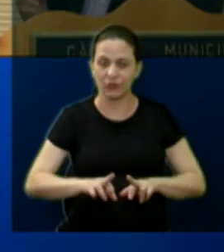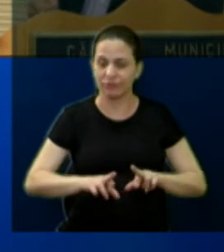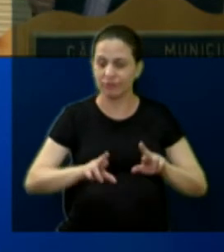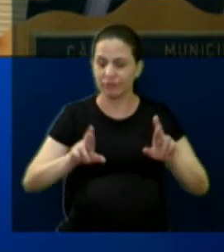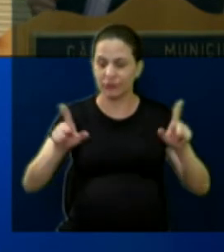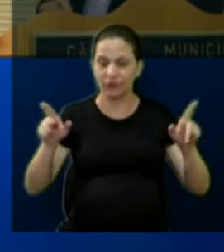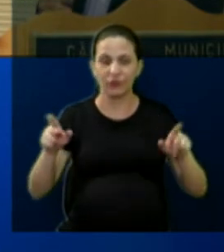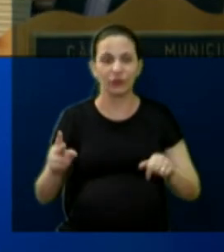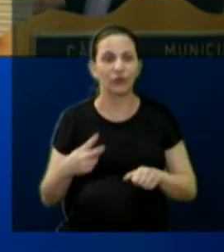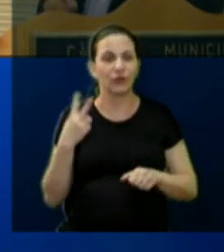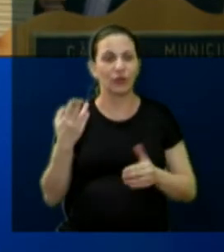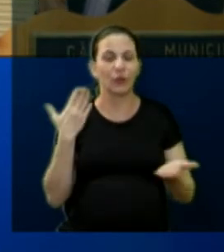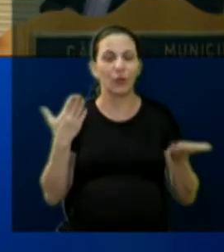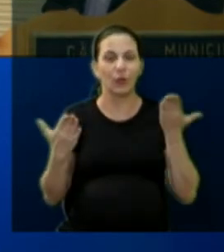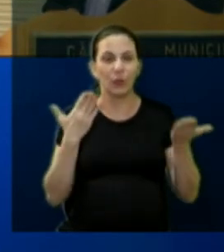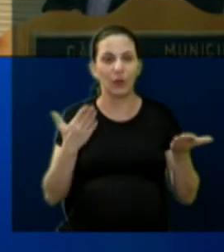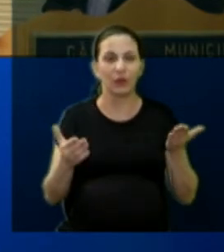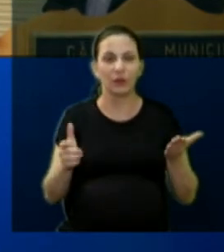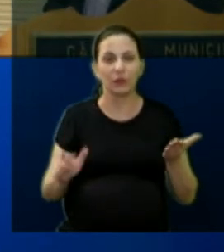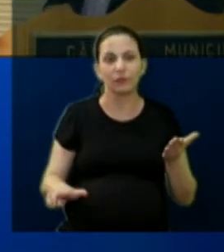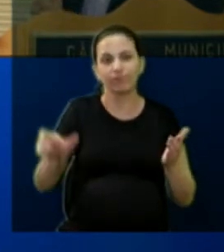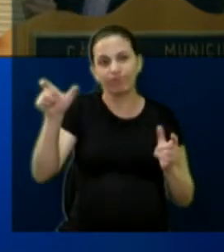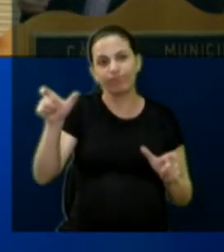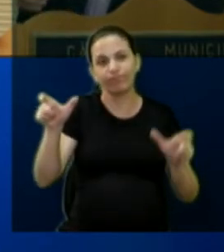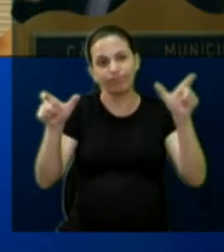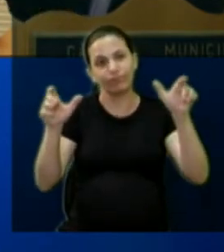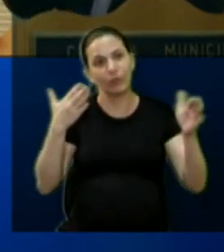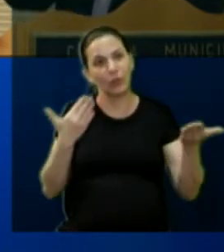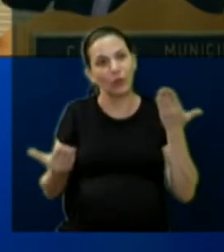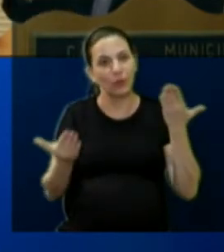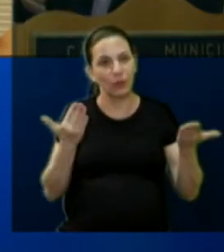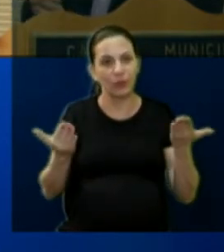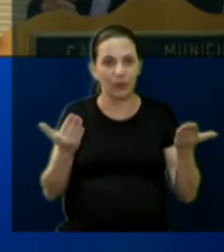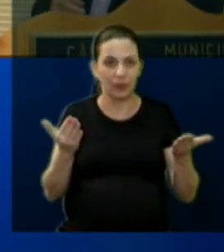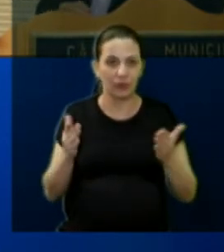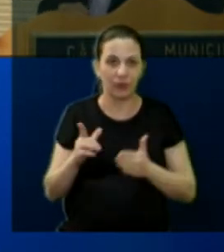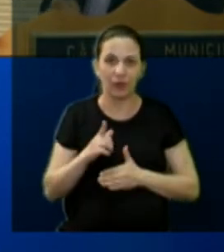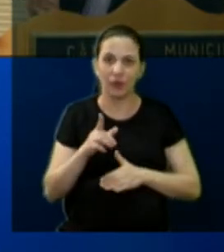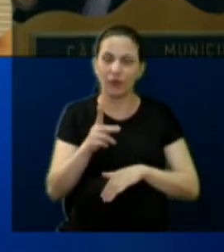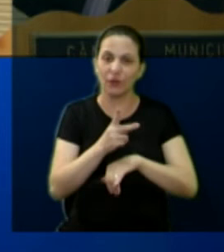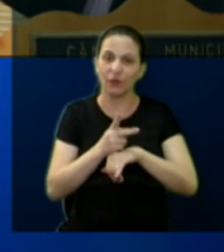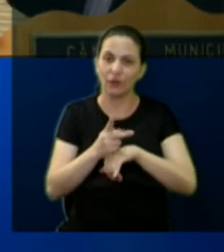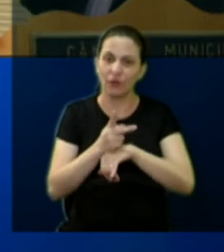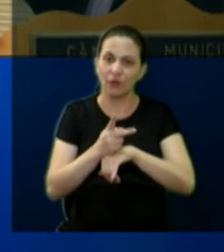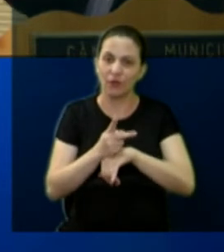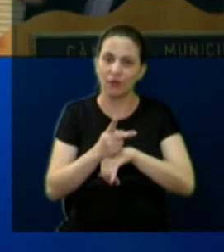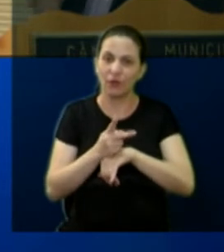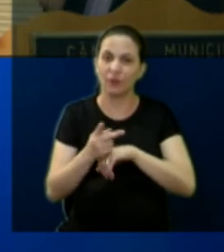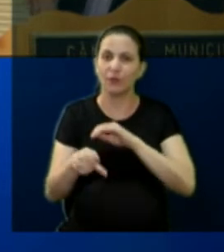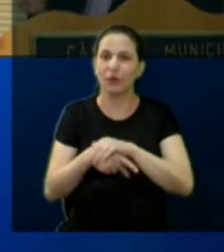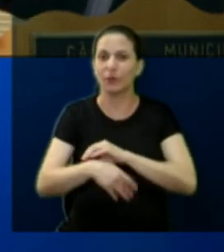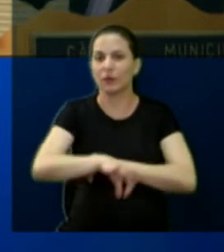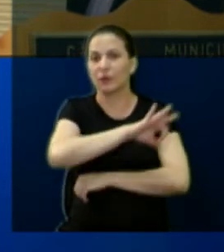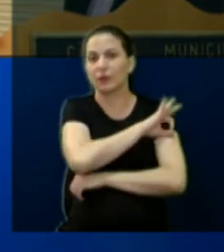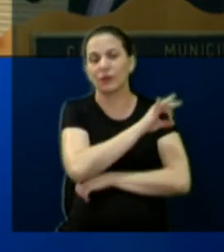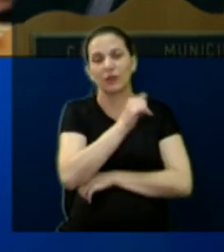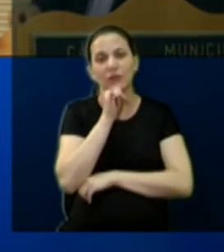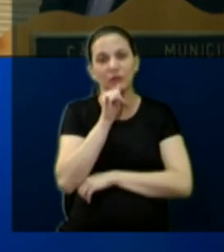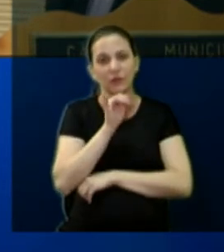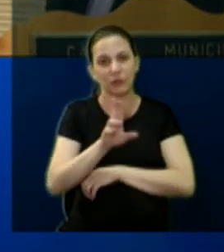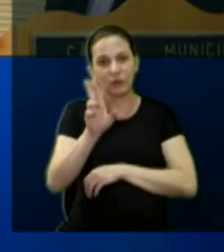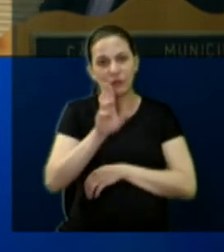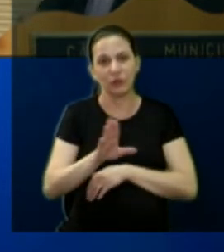269% do valor que a prefeitura estipulou. E só para citar alguns exemplos.